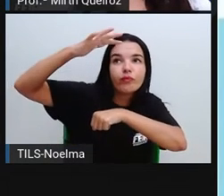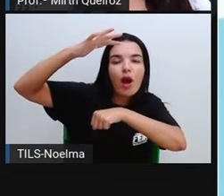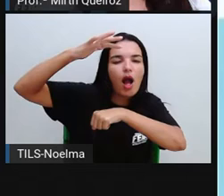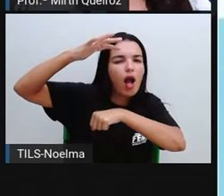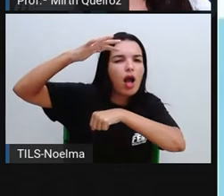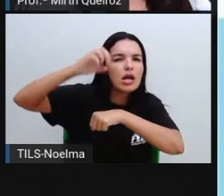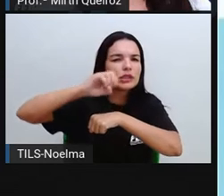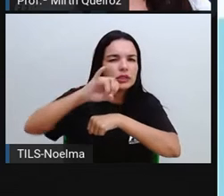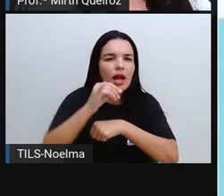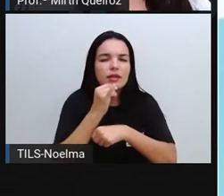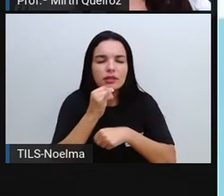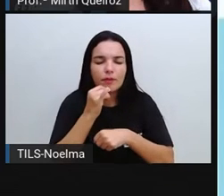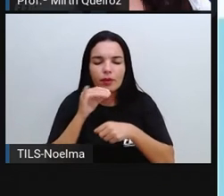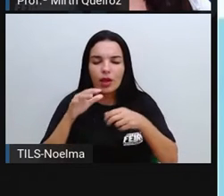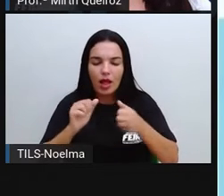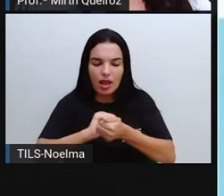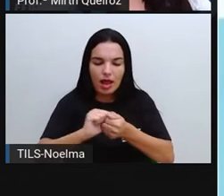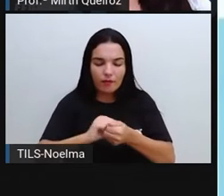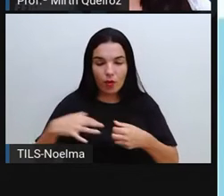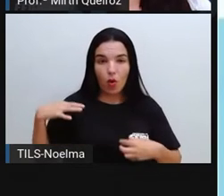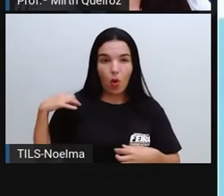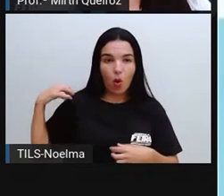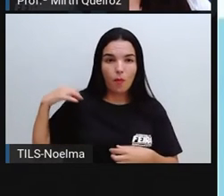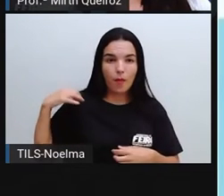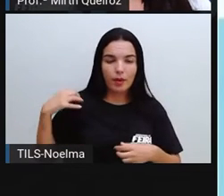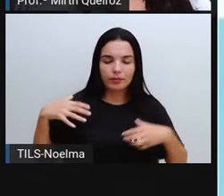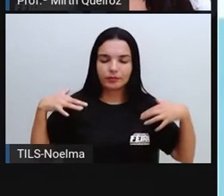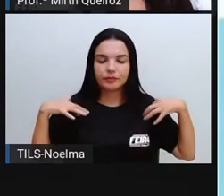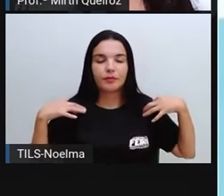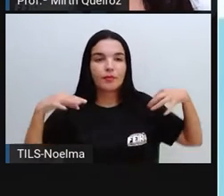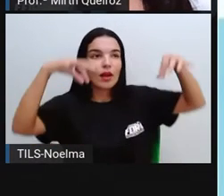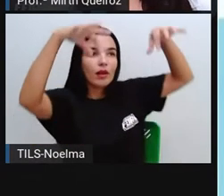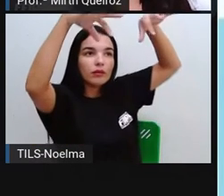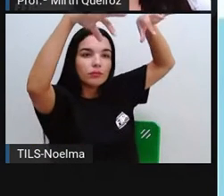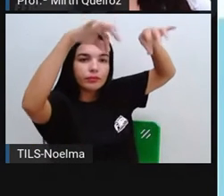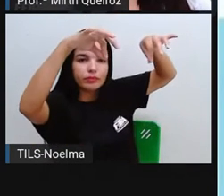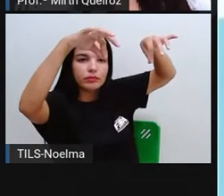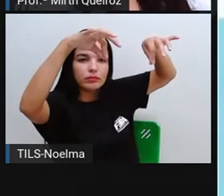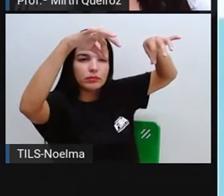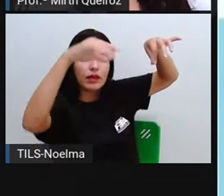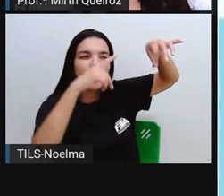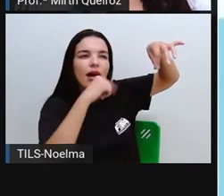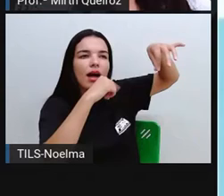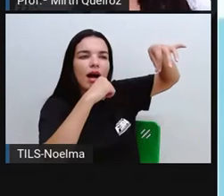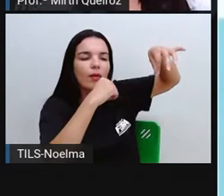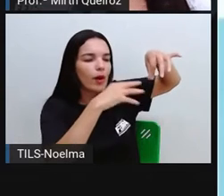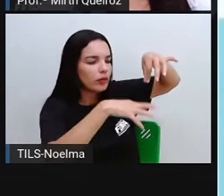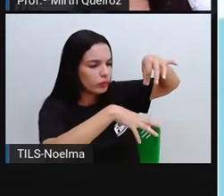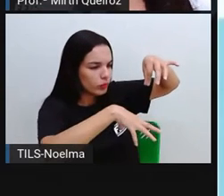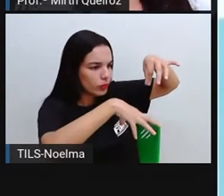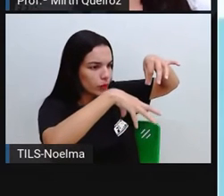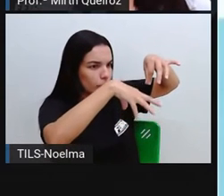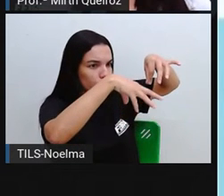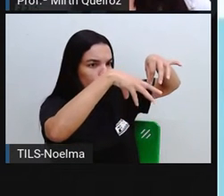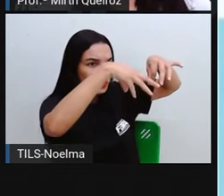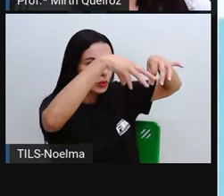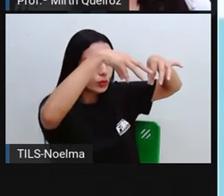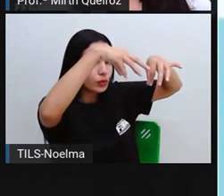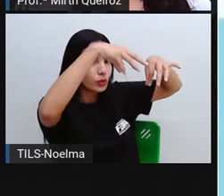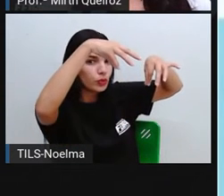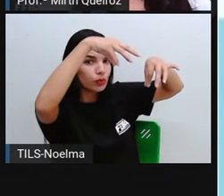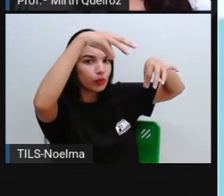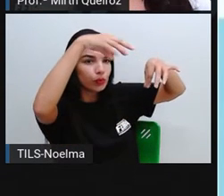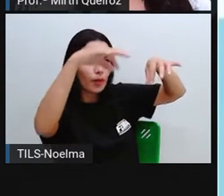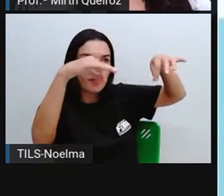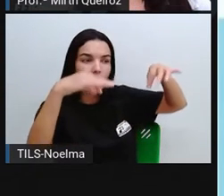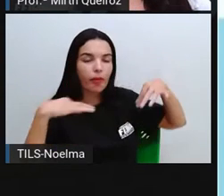a roupa que a gente coloca no varal, é para quê? Para que seque, né? E como é que seca uma roupa? Por que que seca uma roupa?